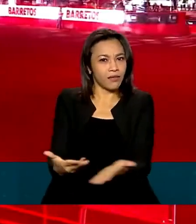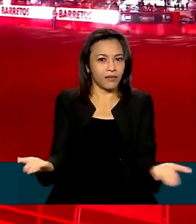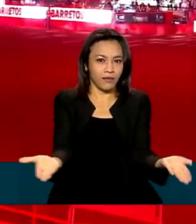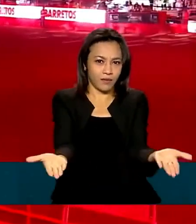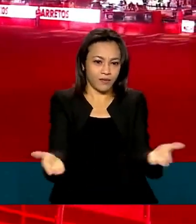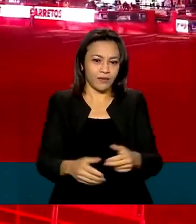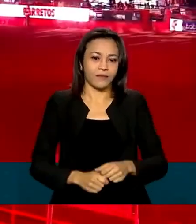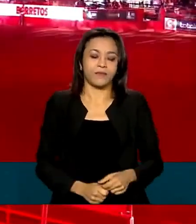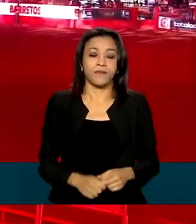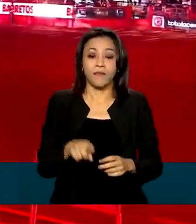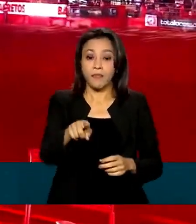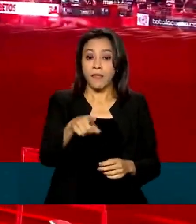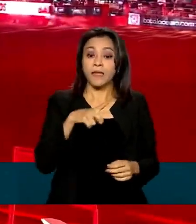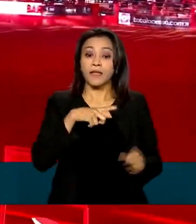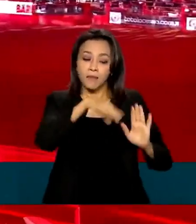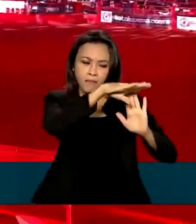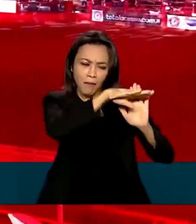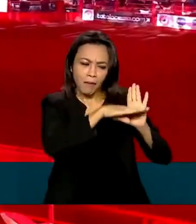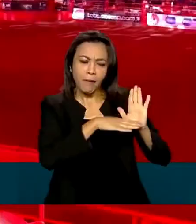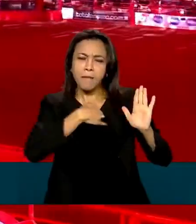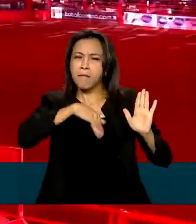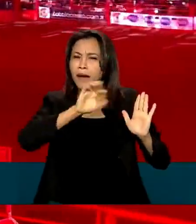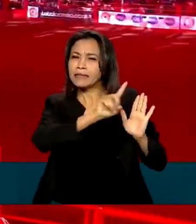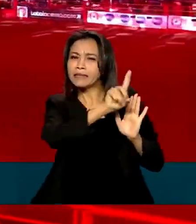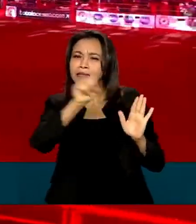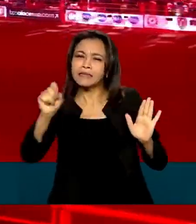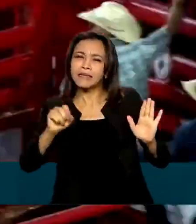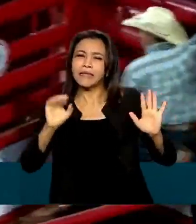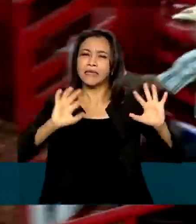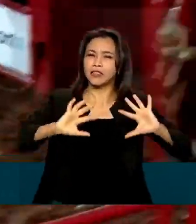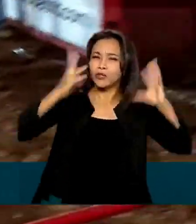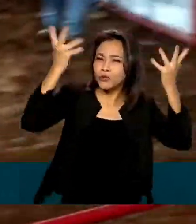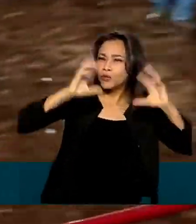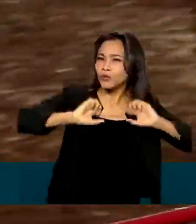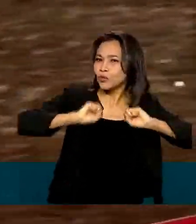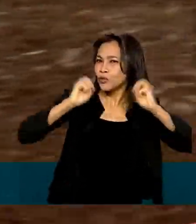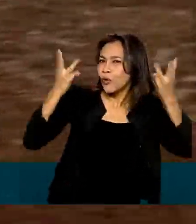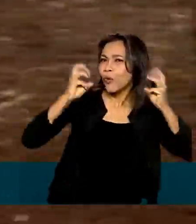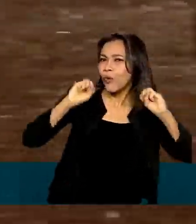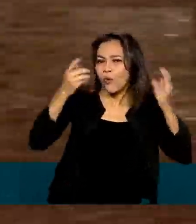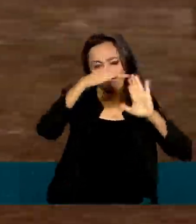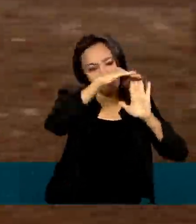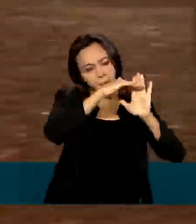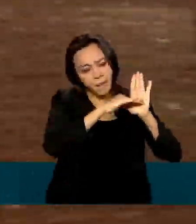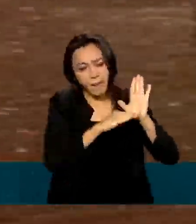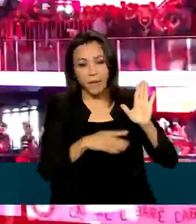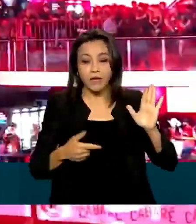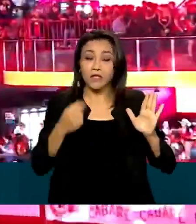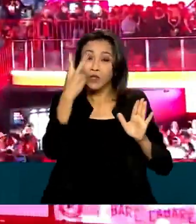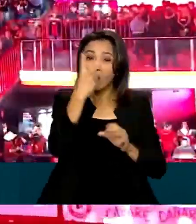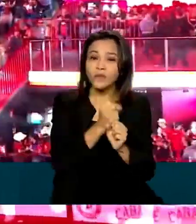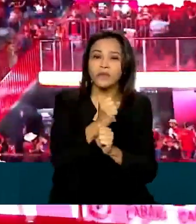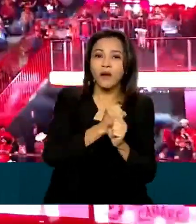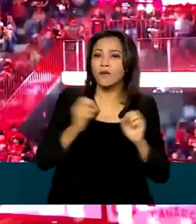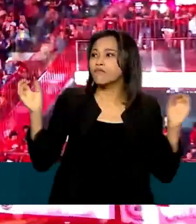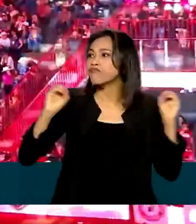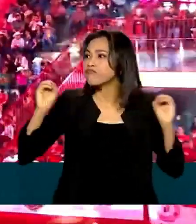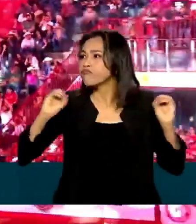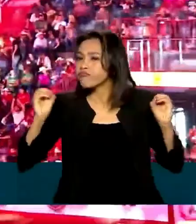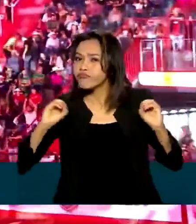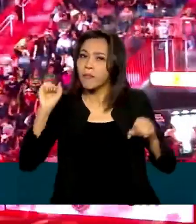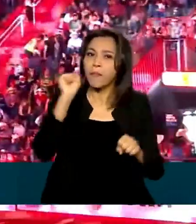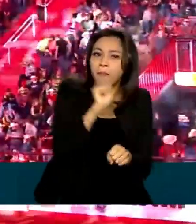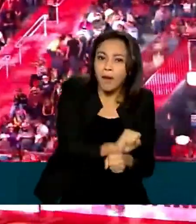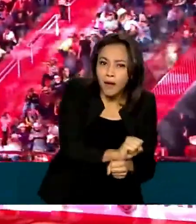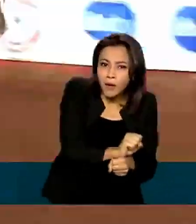Na programação, mais de 100 atrações musicais sertanejas. Depois de dois anos sem público, a expectativa é